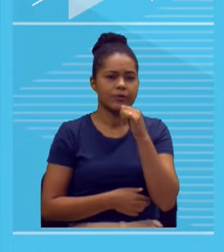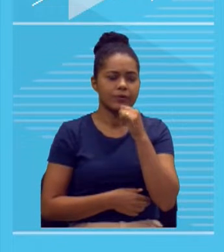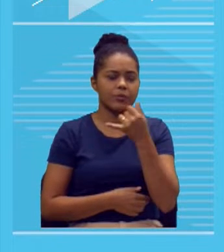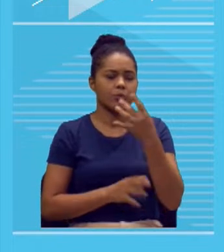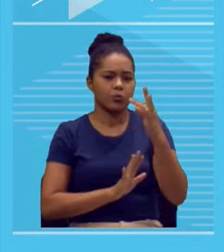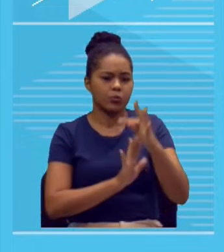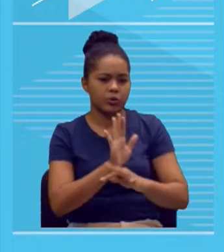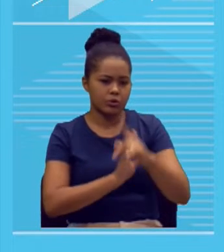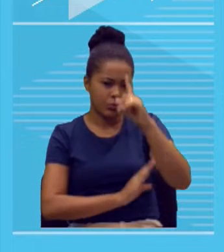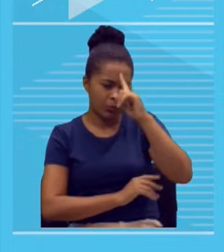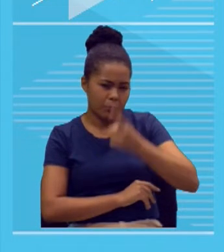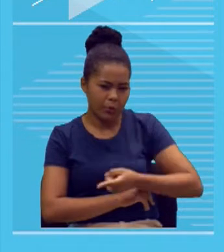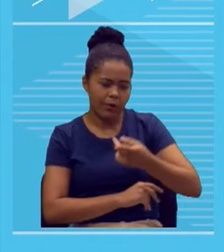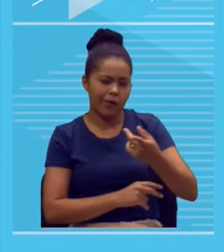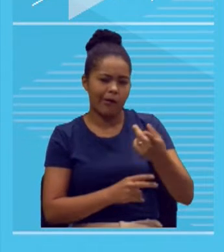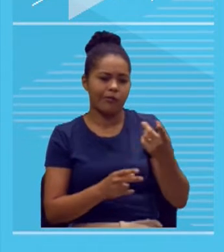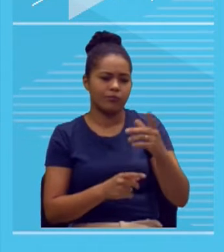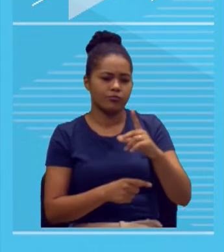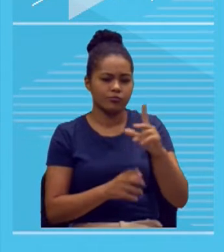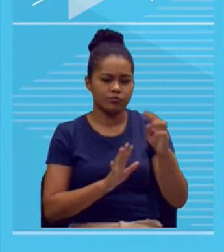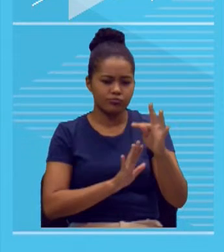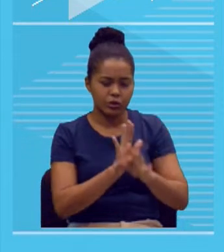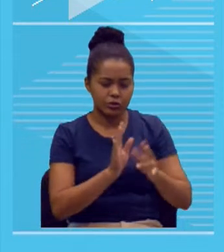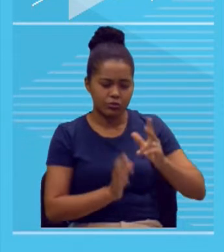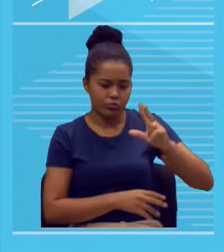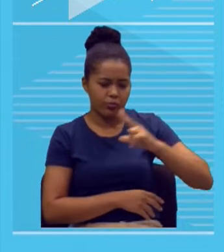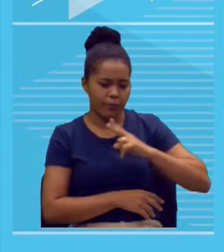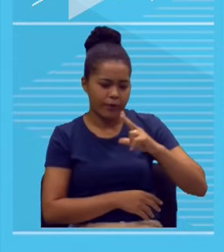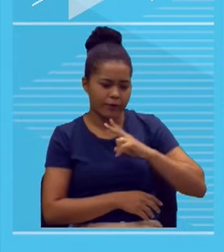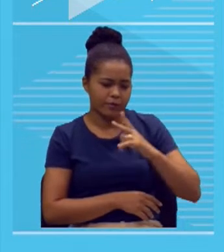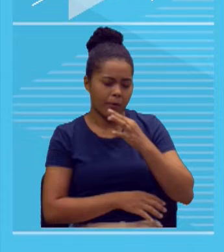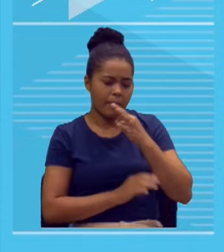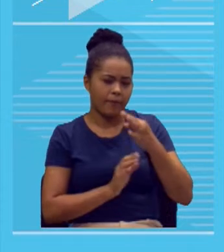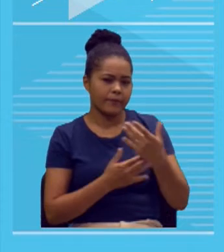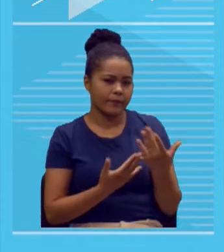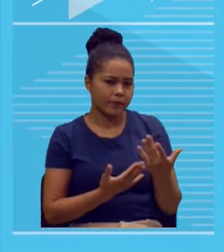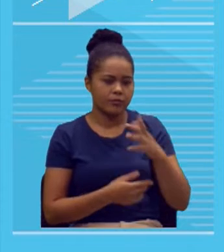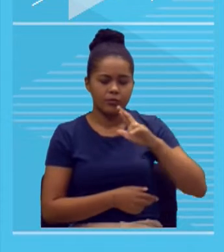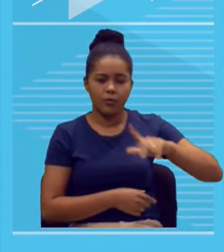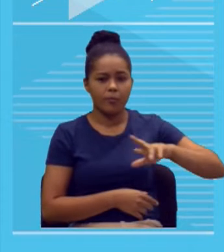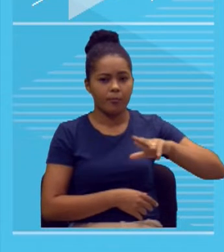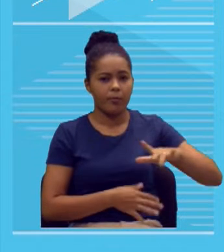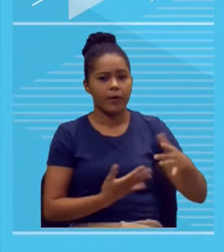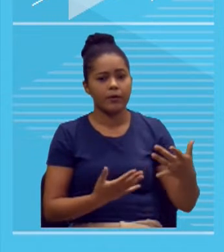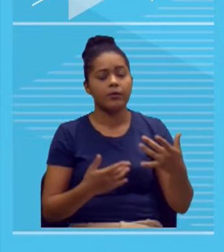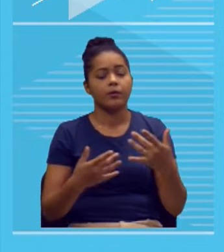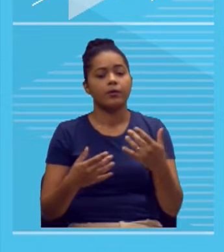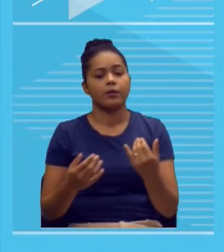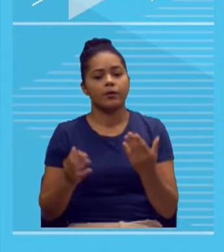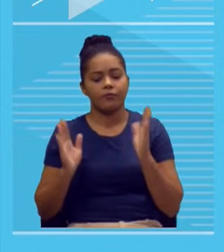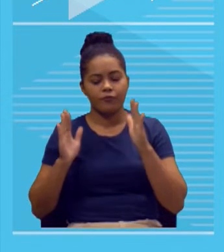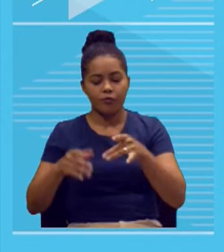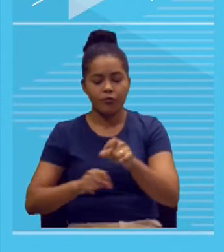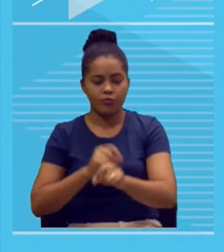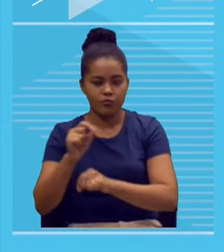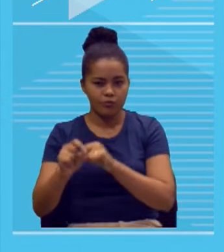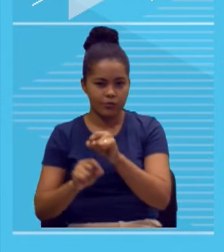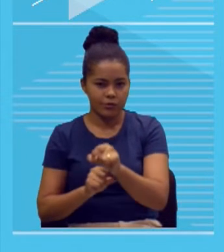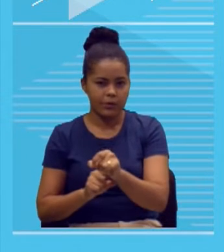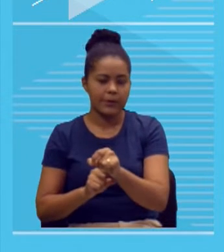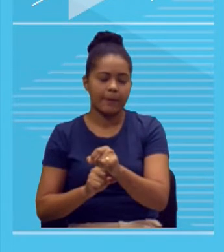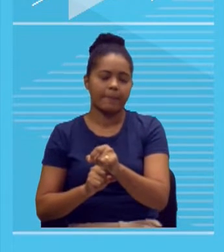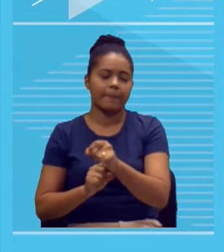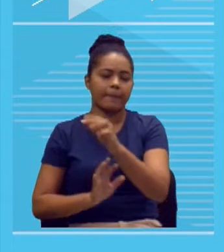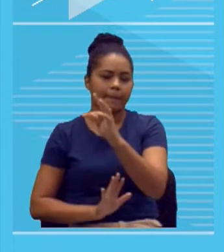expositivo, predominantemente narrativo, ele tem que ser argumentativo essencialmente, tá? E a parte desconectada,